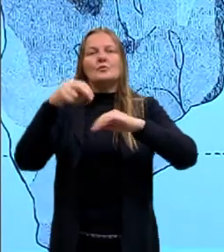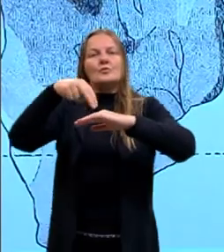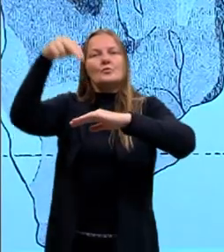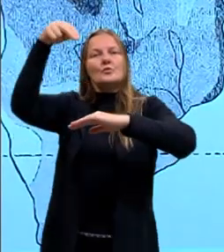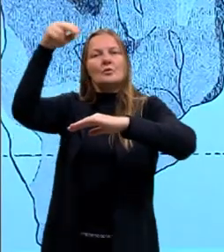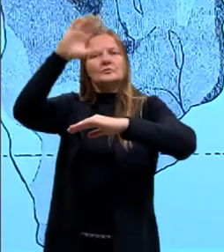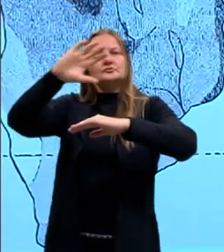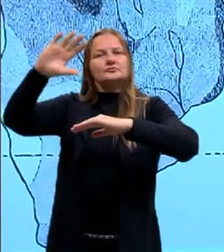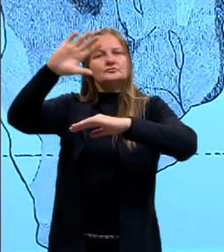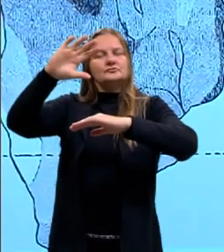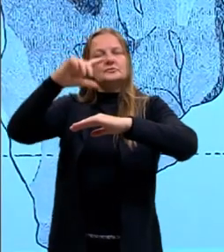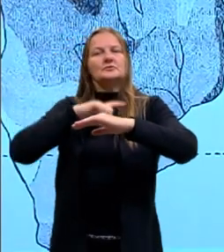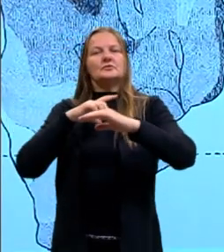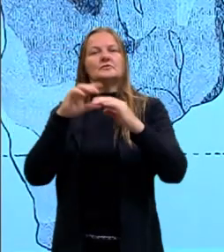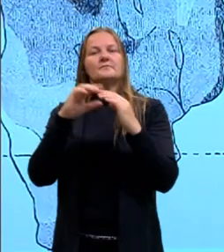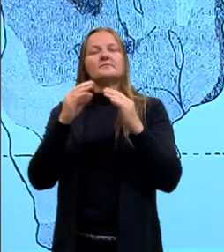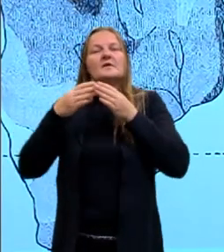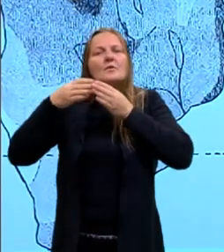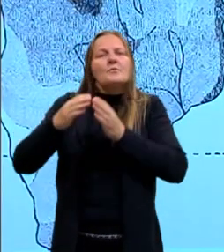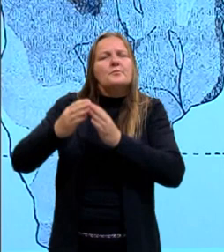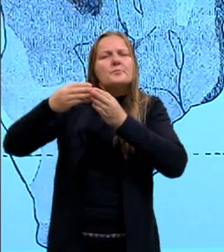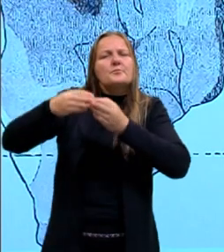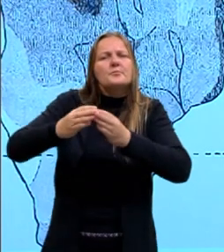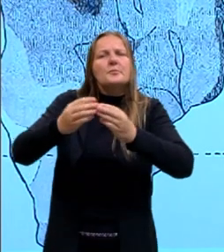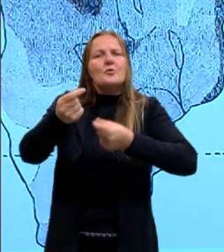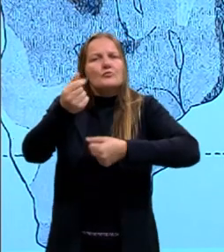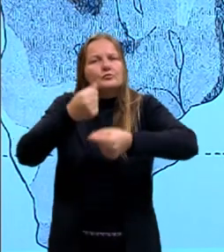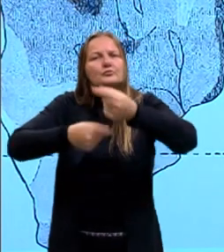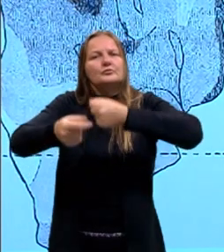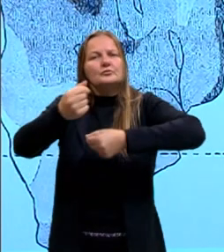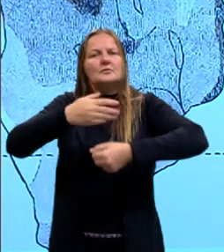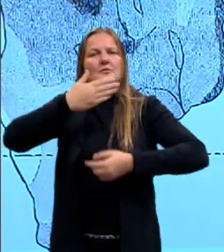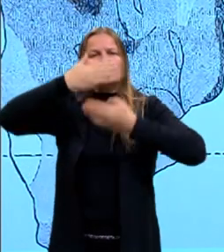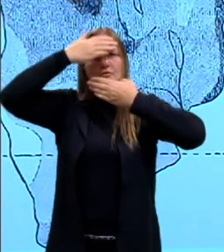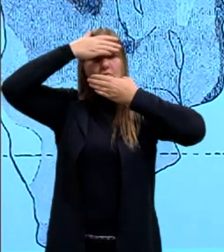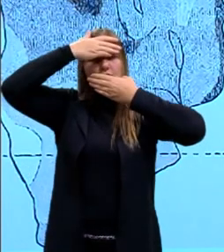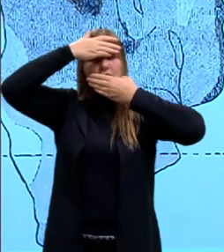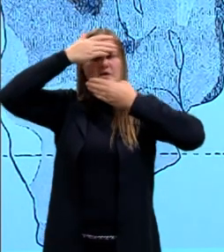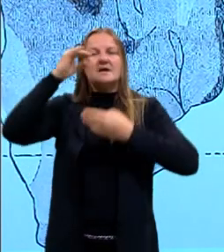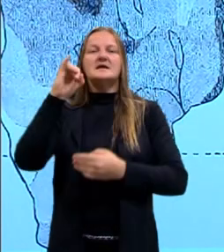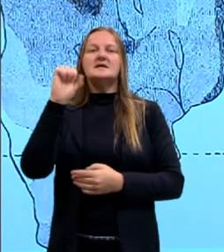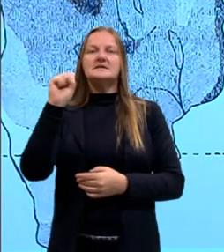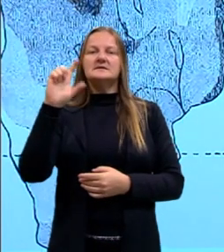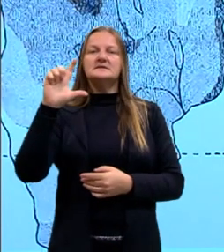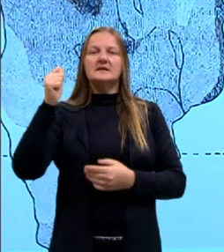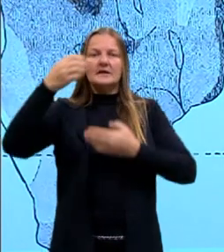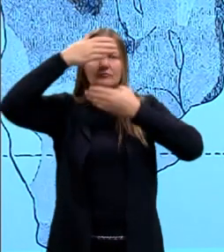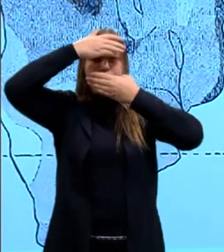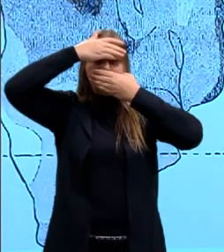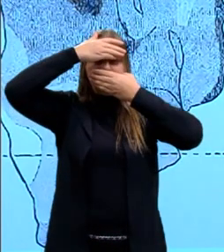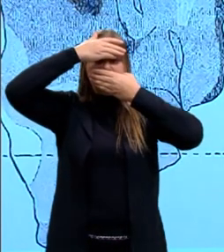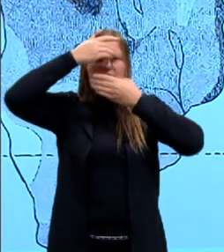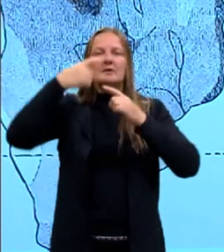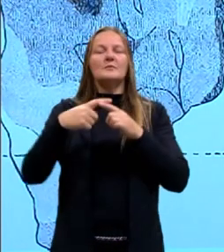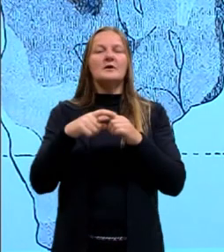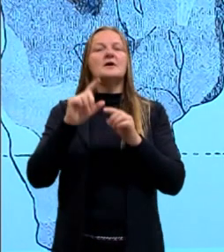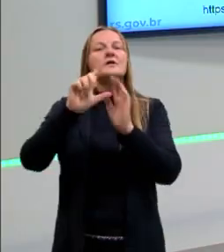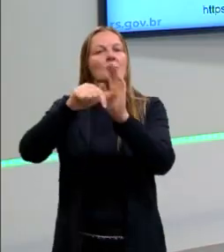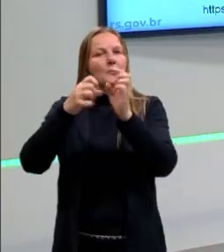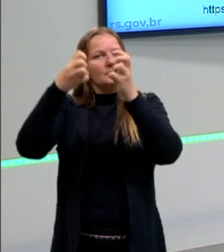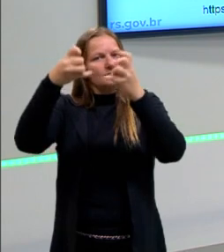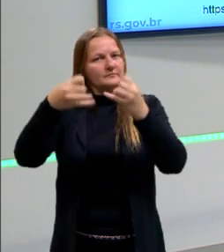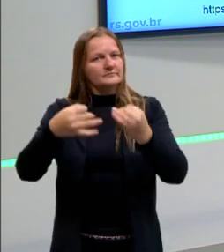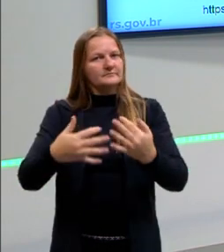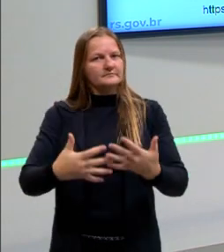do continente, com as caravanas comerciais do Islã. A gente vai falar um pouquinho mais disso ali, nos próximos slides.